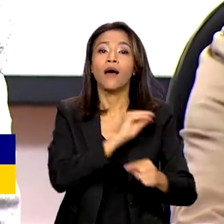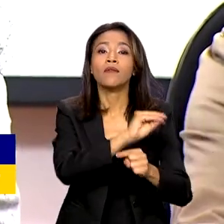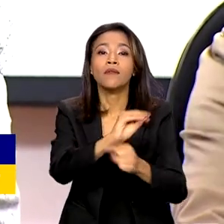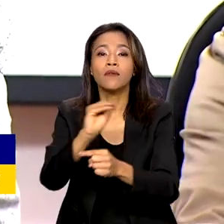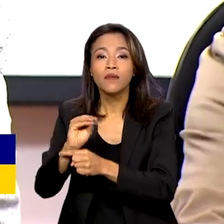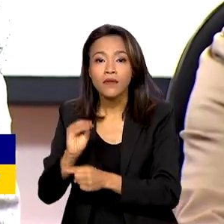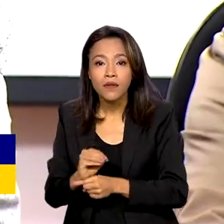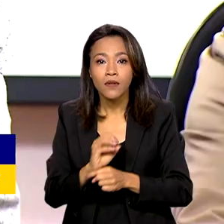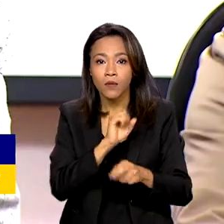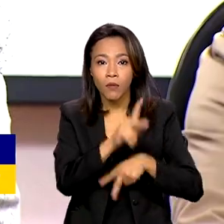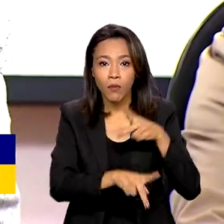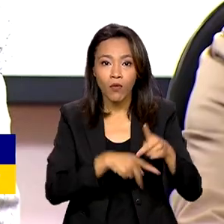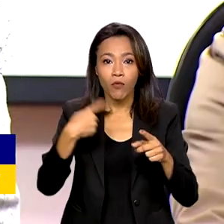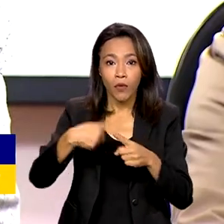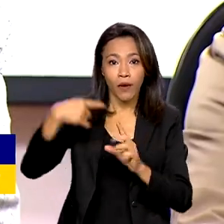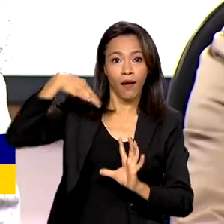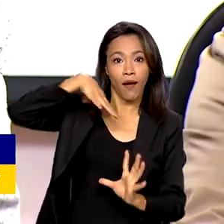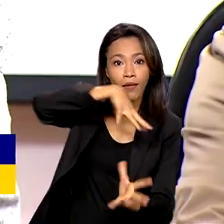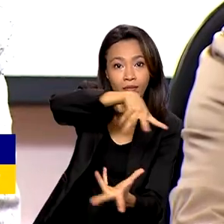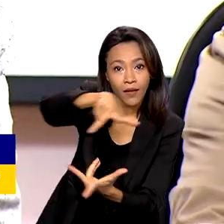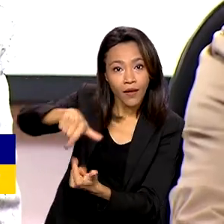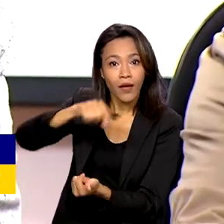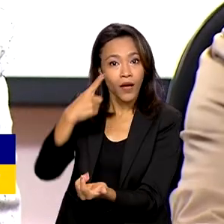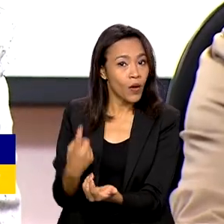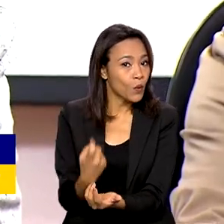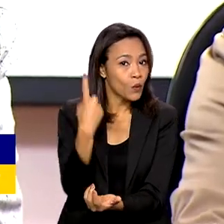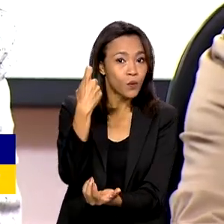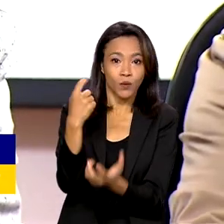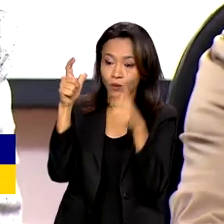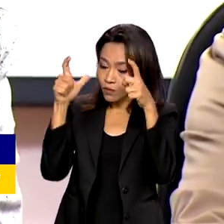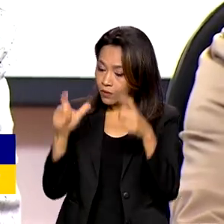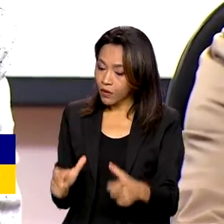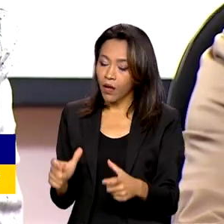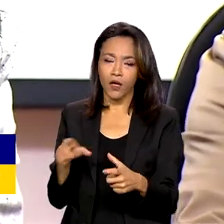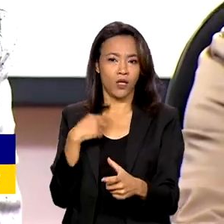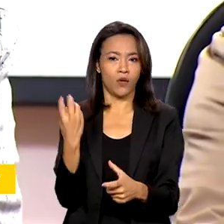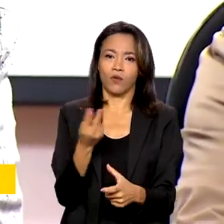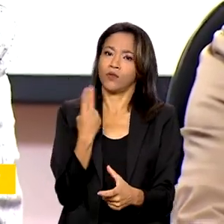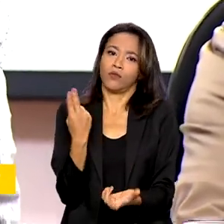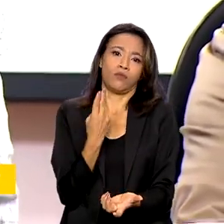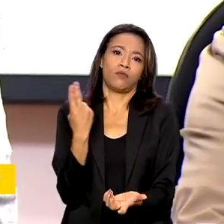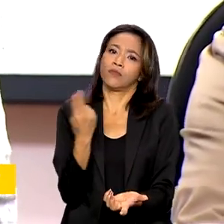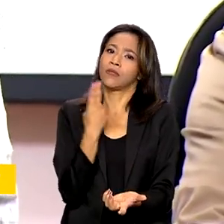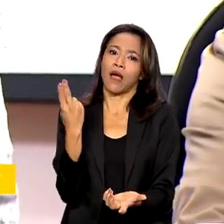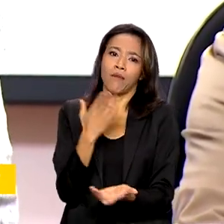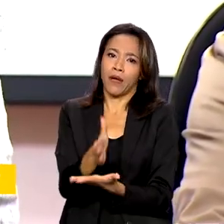porque a Terra é o nosso único planeta e nós não deveríamos sequer ter fronteiras.